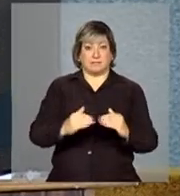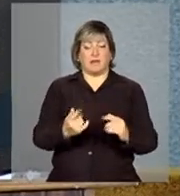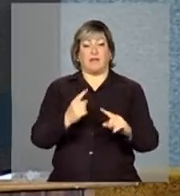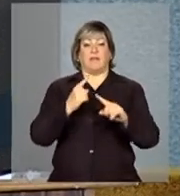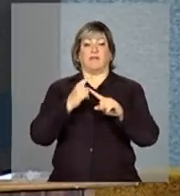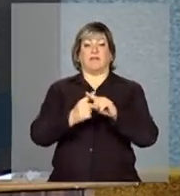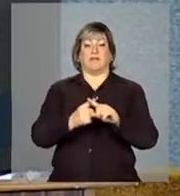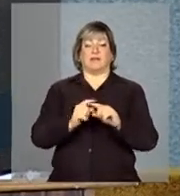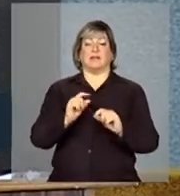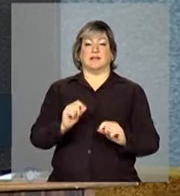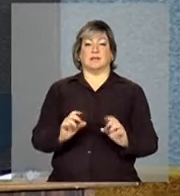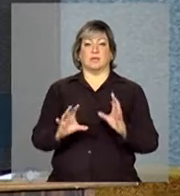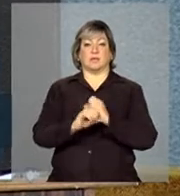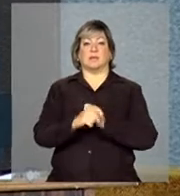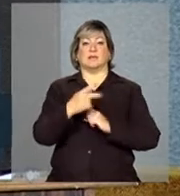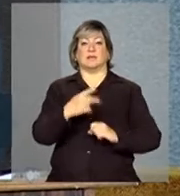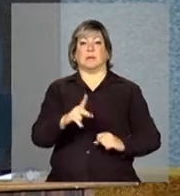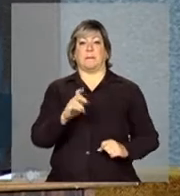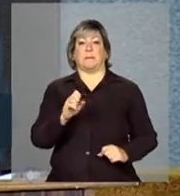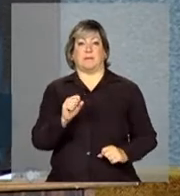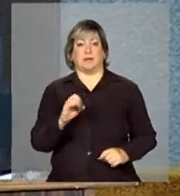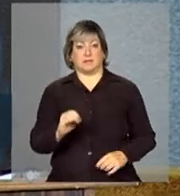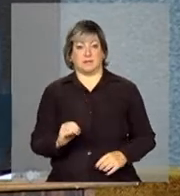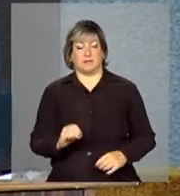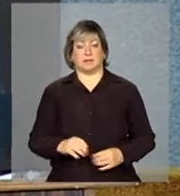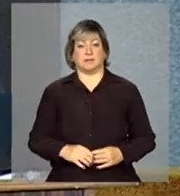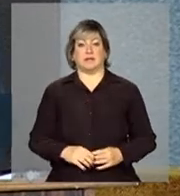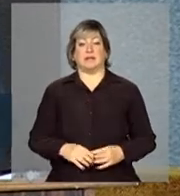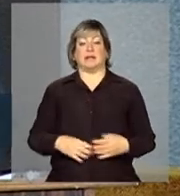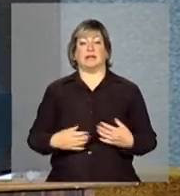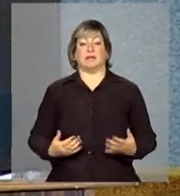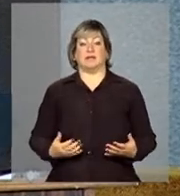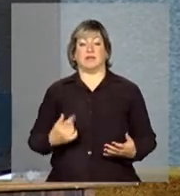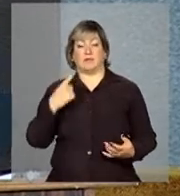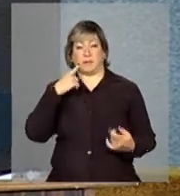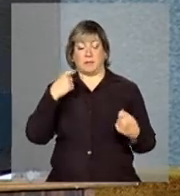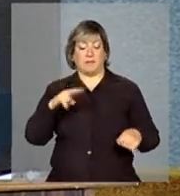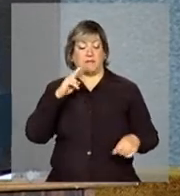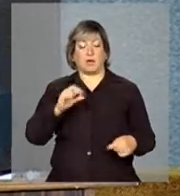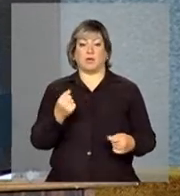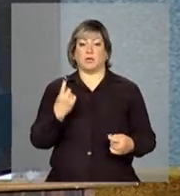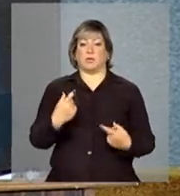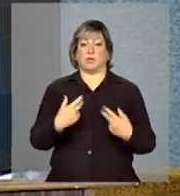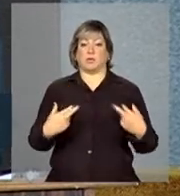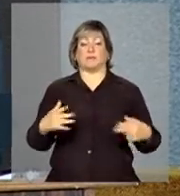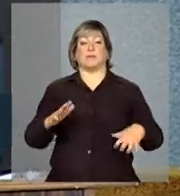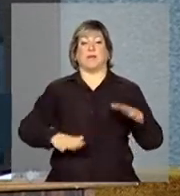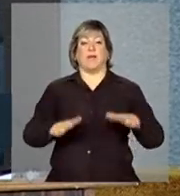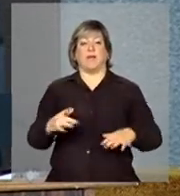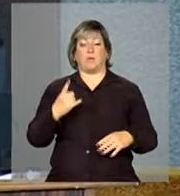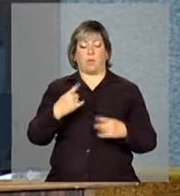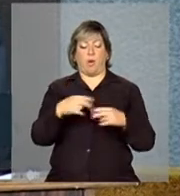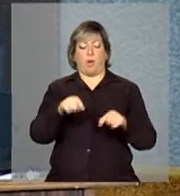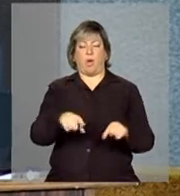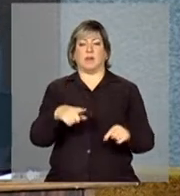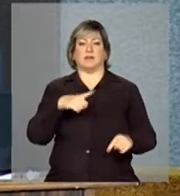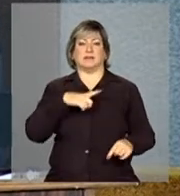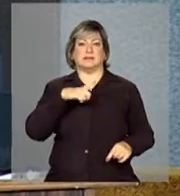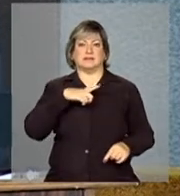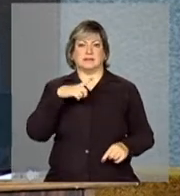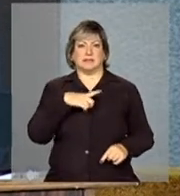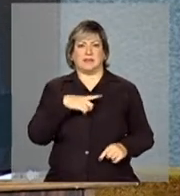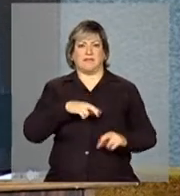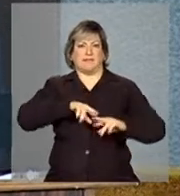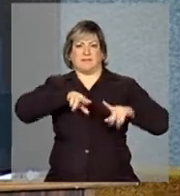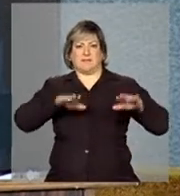o seu peso. Então, você tem que considerar as duas coisas. Às vezes, um produto tem uma variação grande, mas tem um peso pequeno e